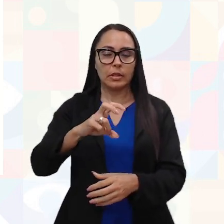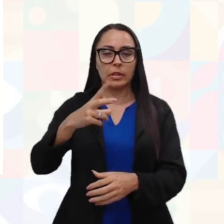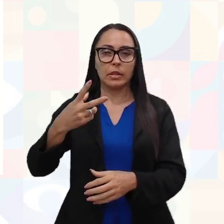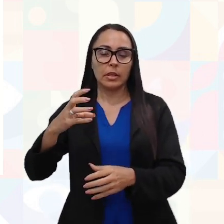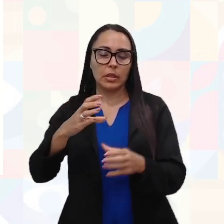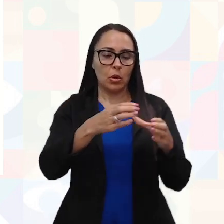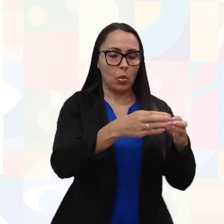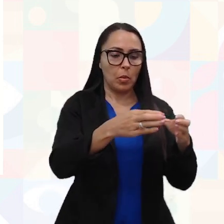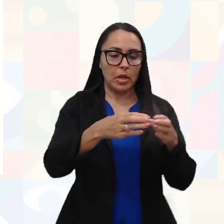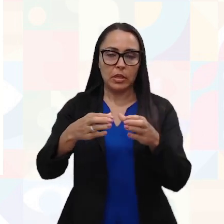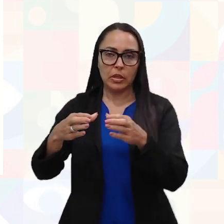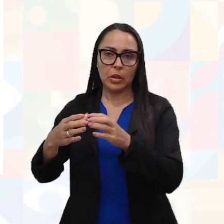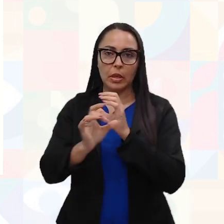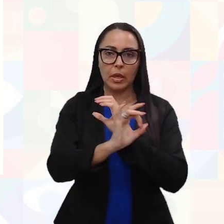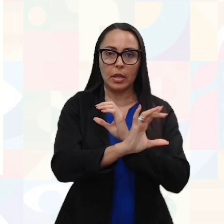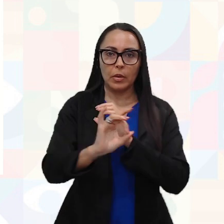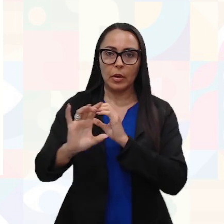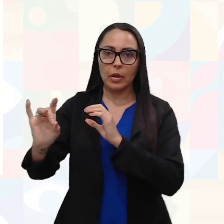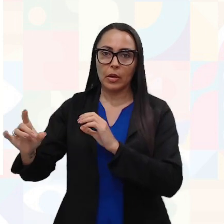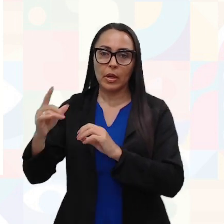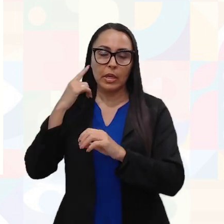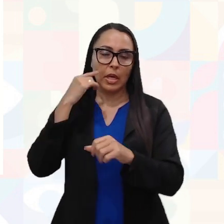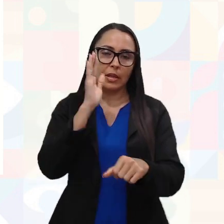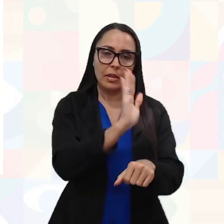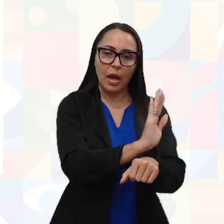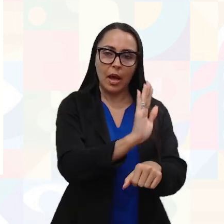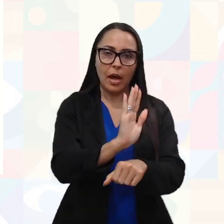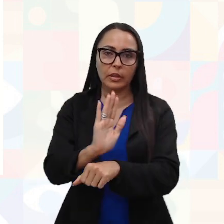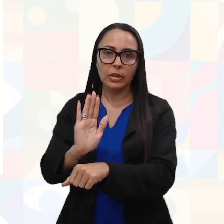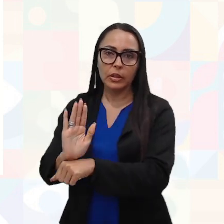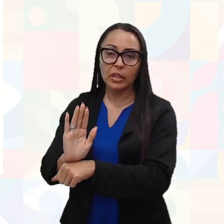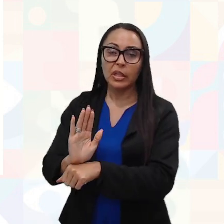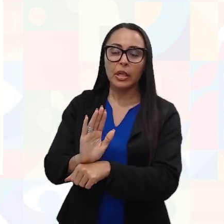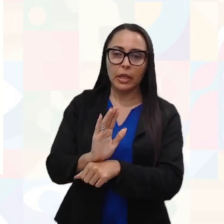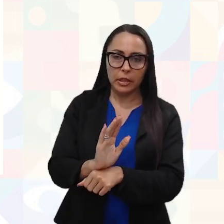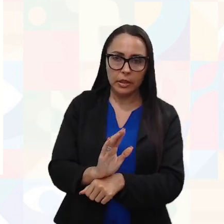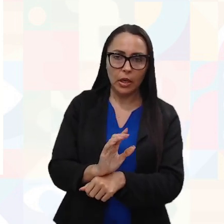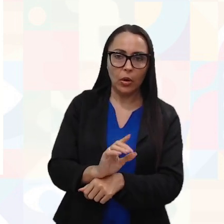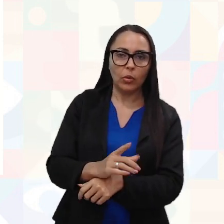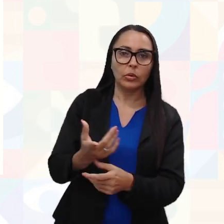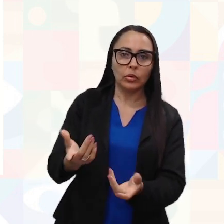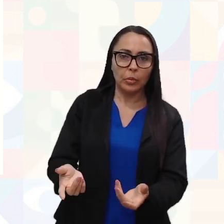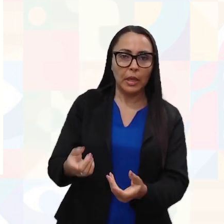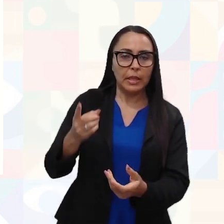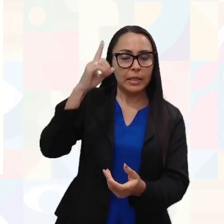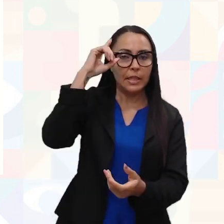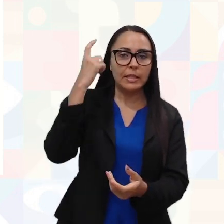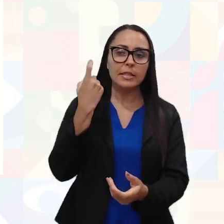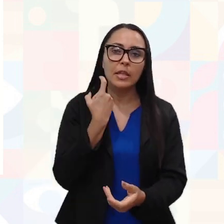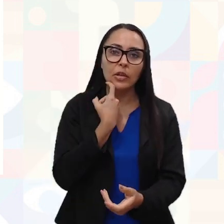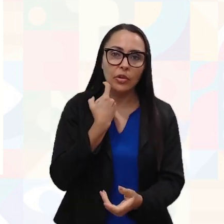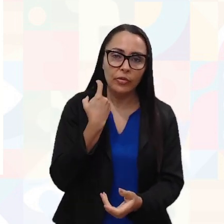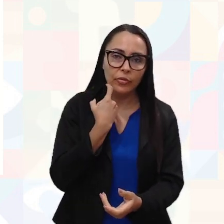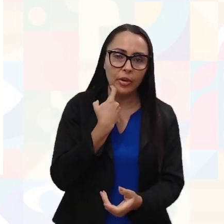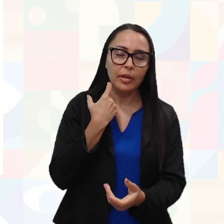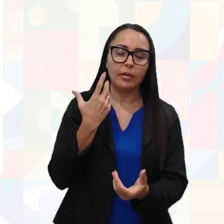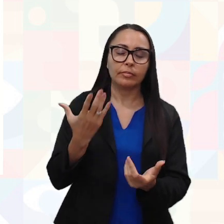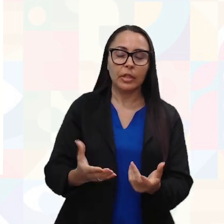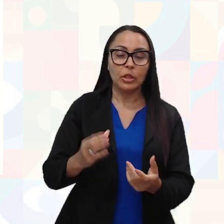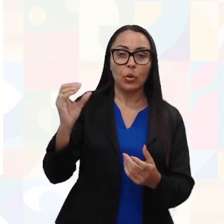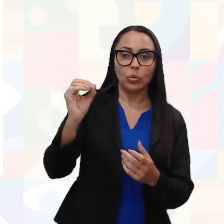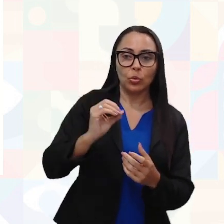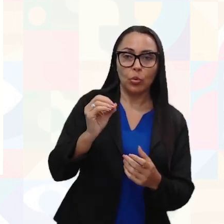realizado no período da tarde. Todas as sextas, como a gente viu, no mês de outubro de 2023. E o